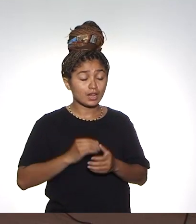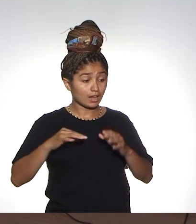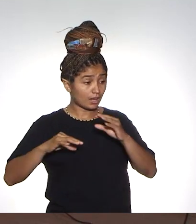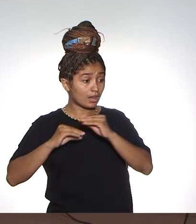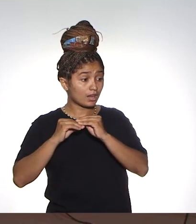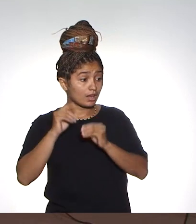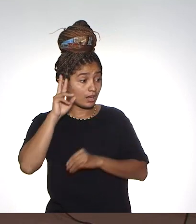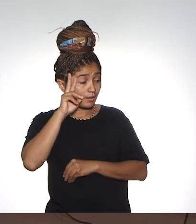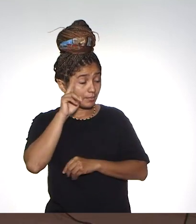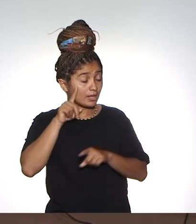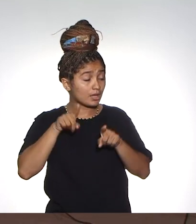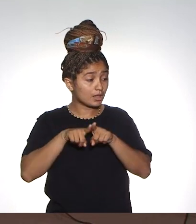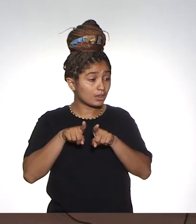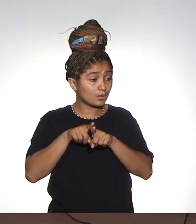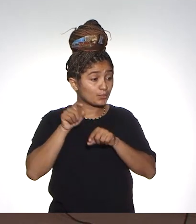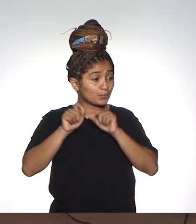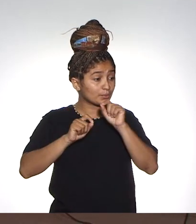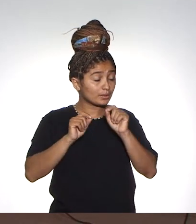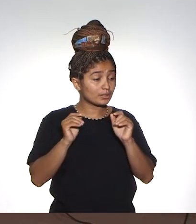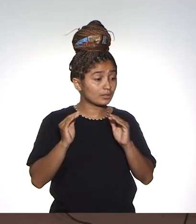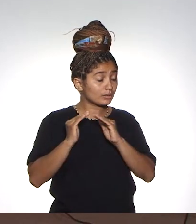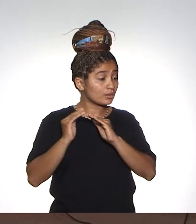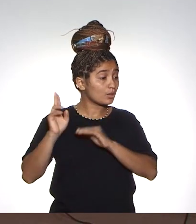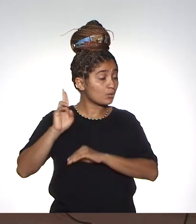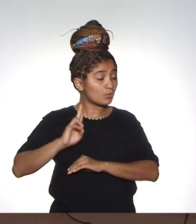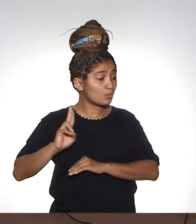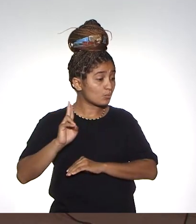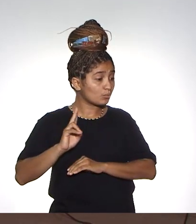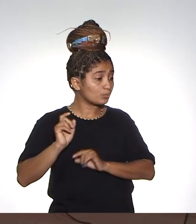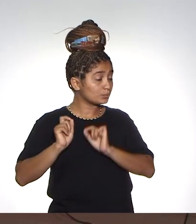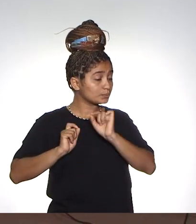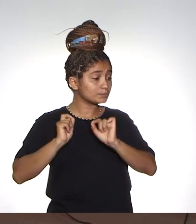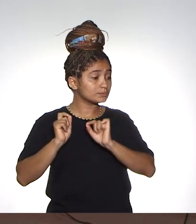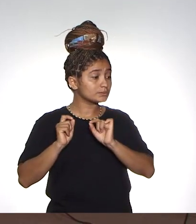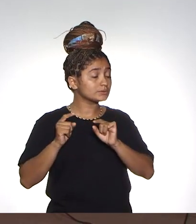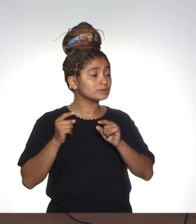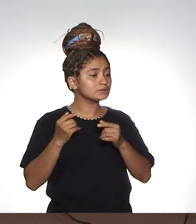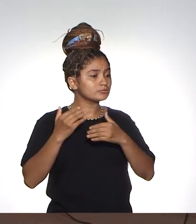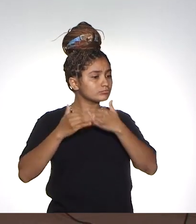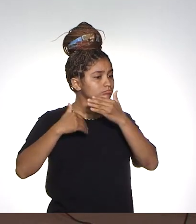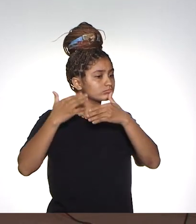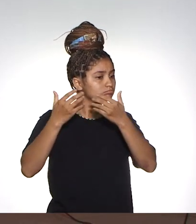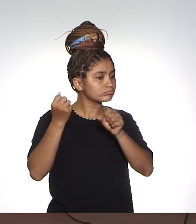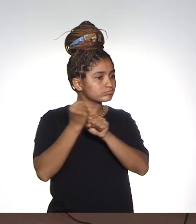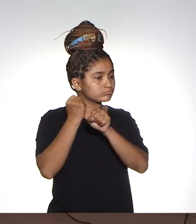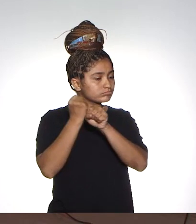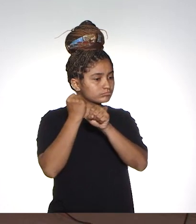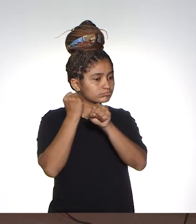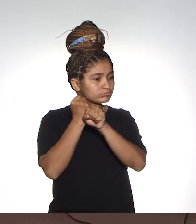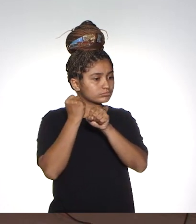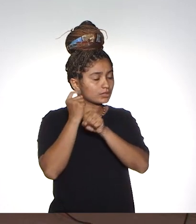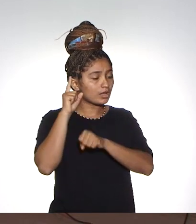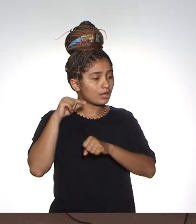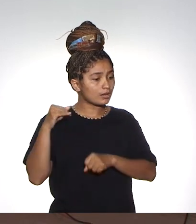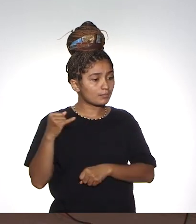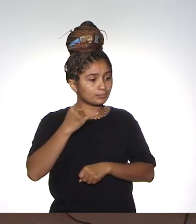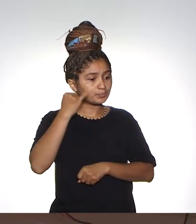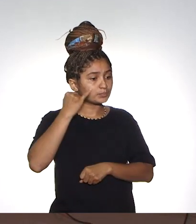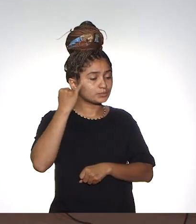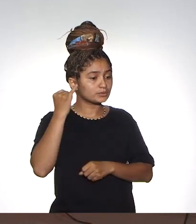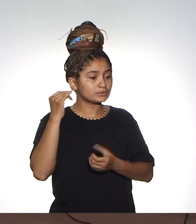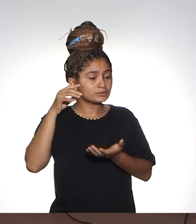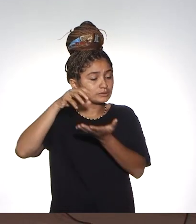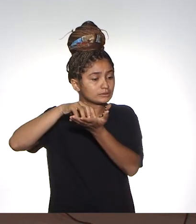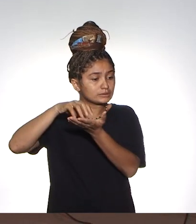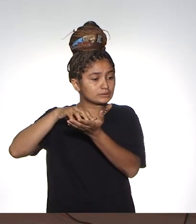Lembrar também, professor Geraldo, da residência universitária, também passando por um processo de revitalização. É importante